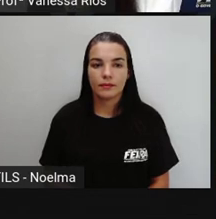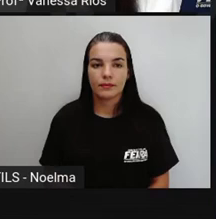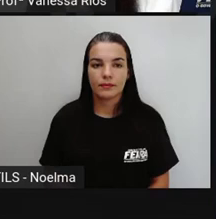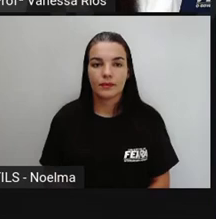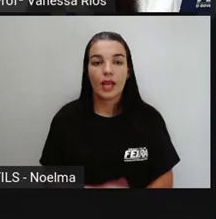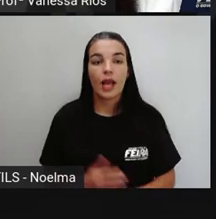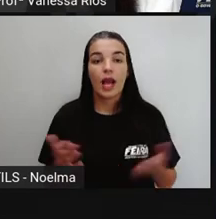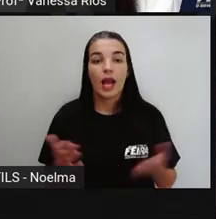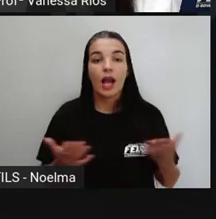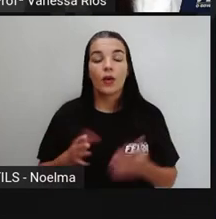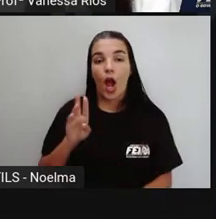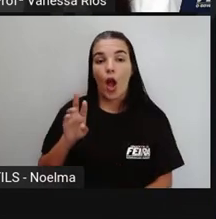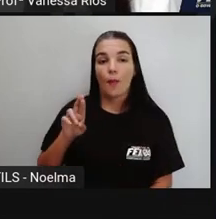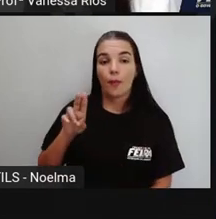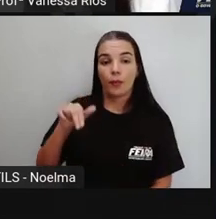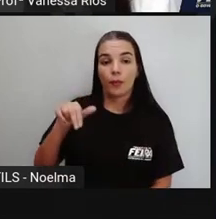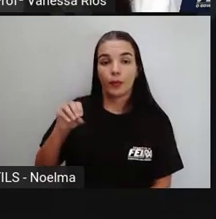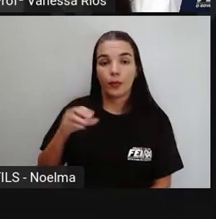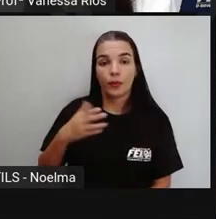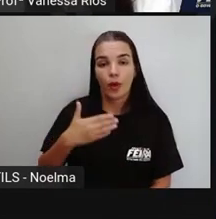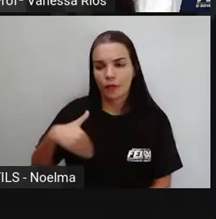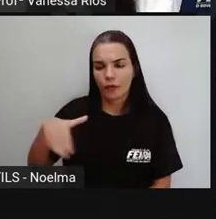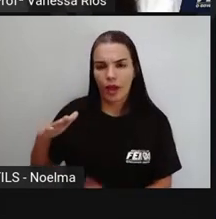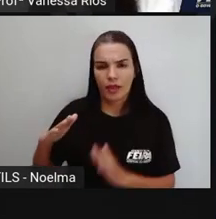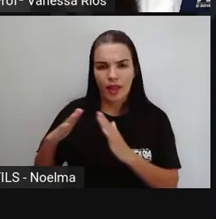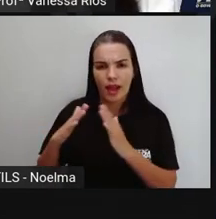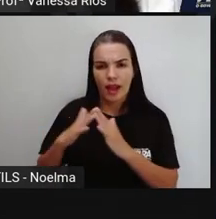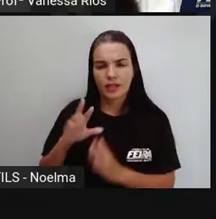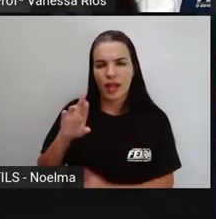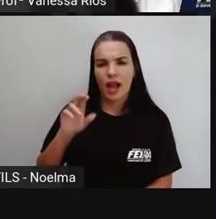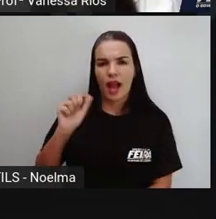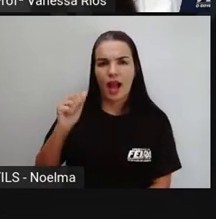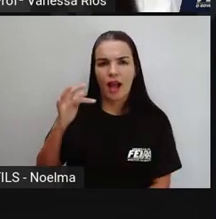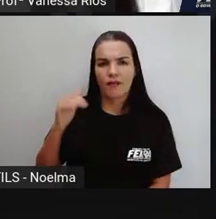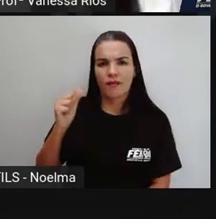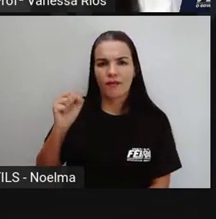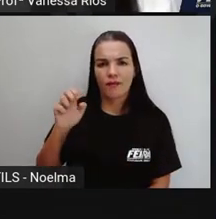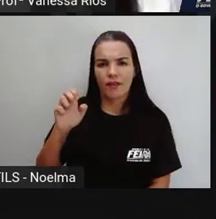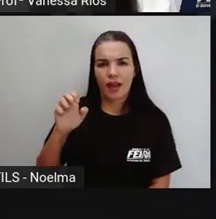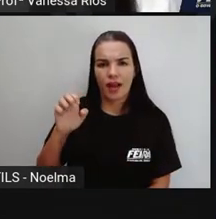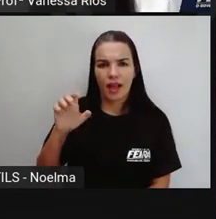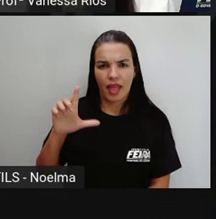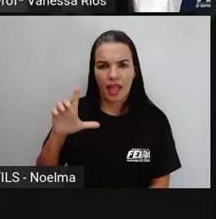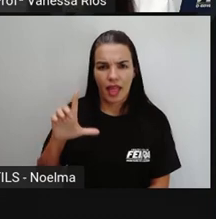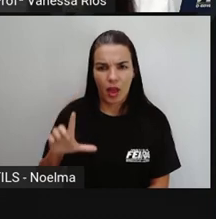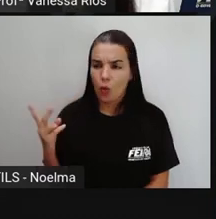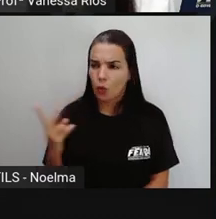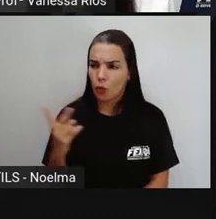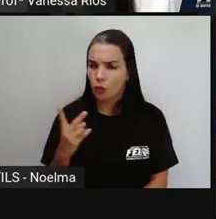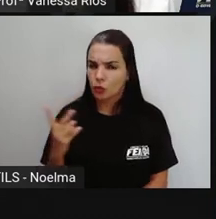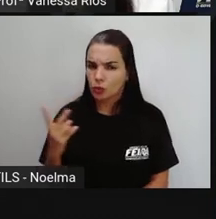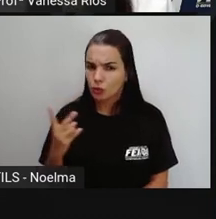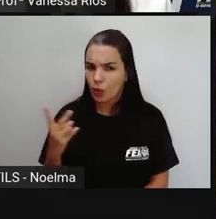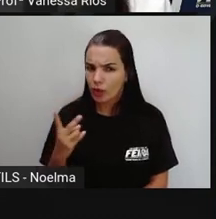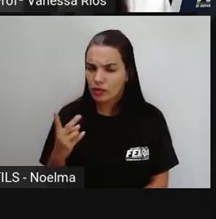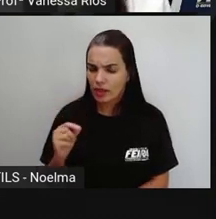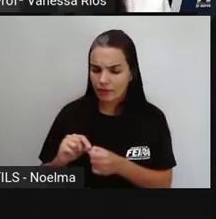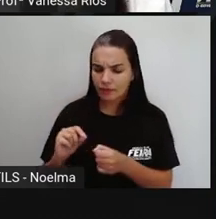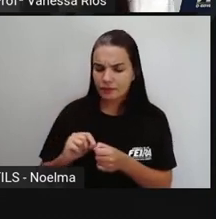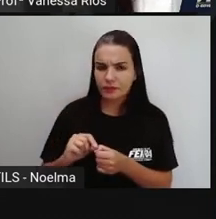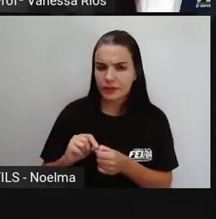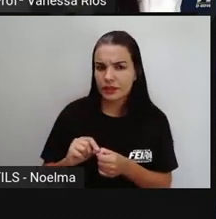Bruno foi na casa de Rafael e os dois, olhem só, a lição de casa juntos.